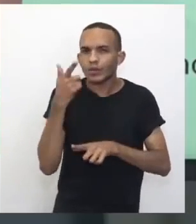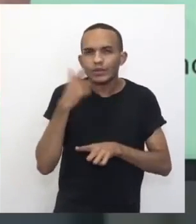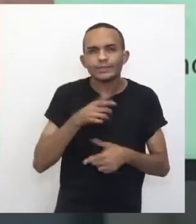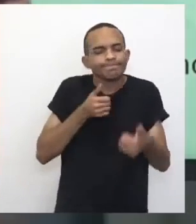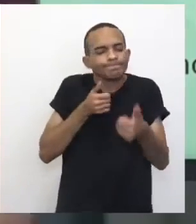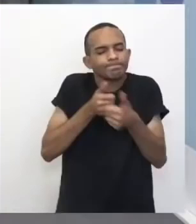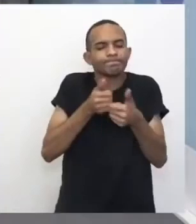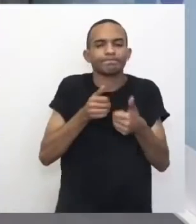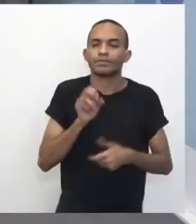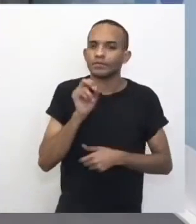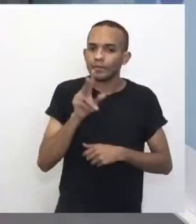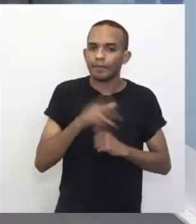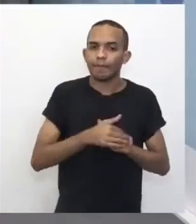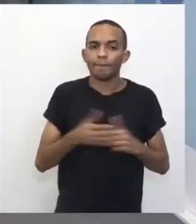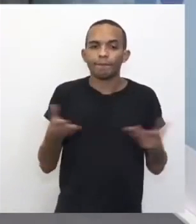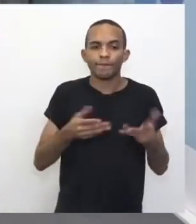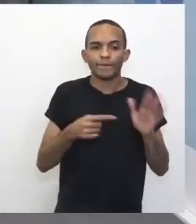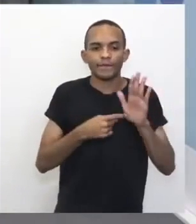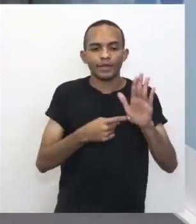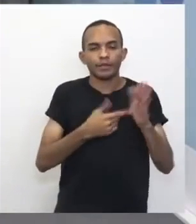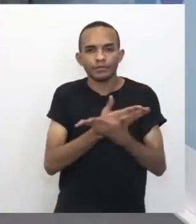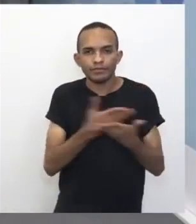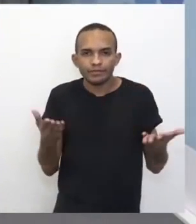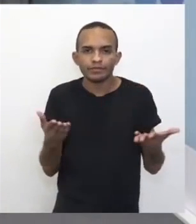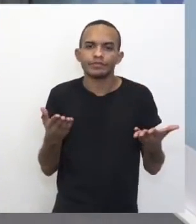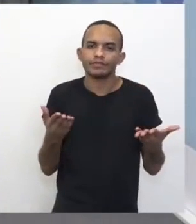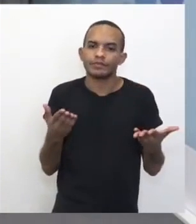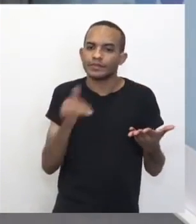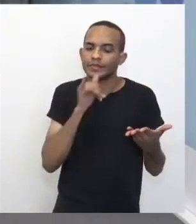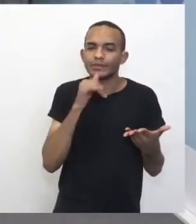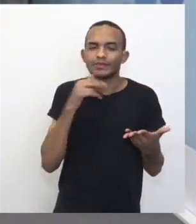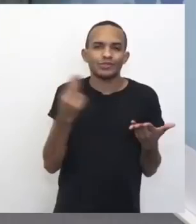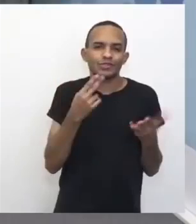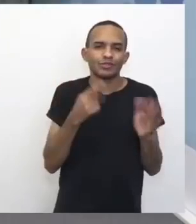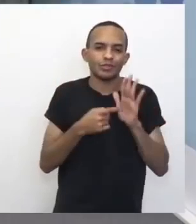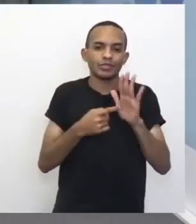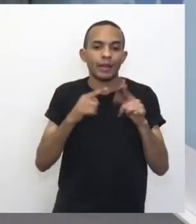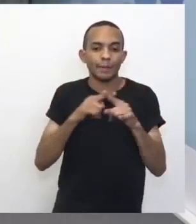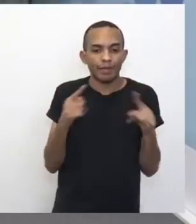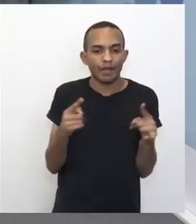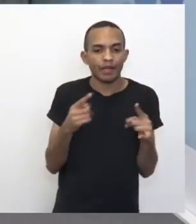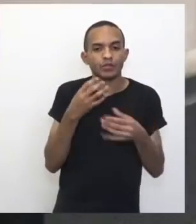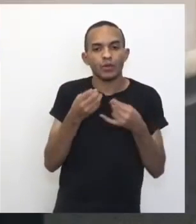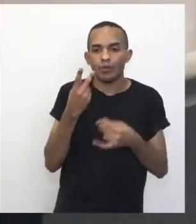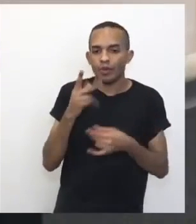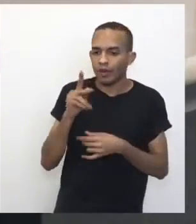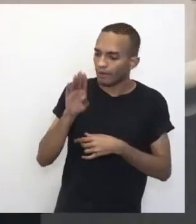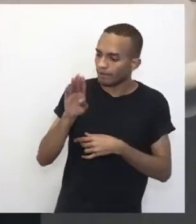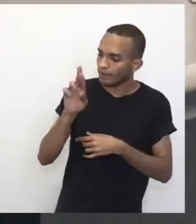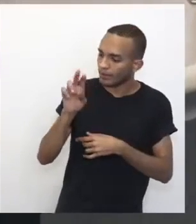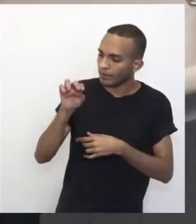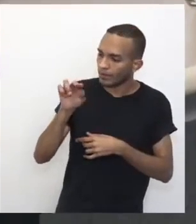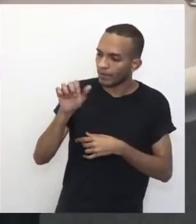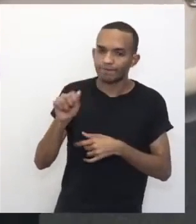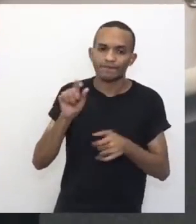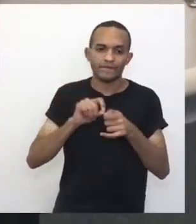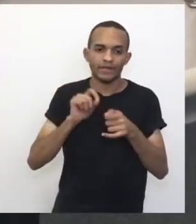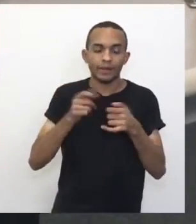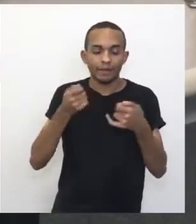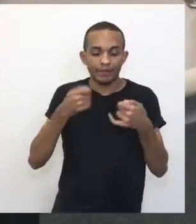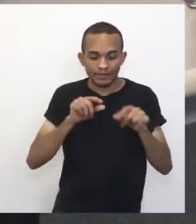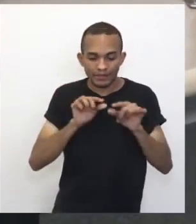possível. Eu vou colocar aqui... Acho que para vocês eu não vou conseguir mostrar. Mas, é como a Bruna fez ali. Você vai ter que abrir